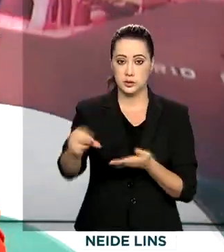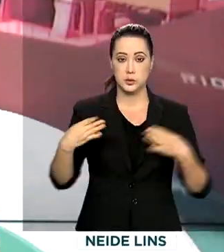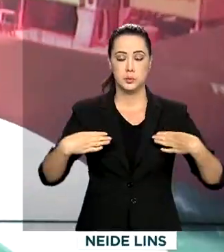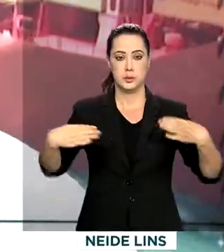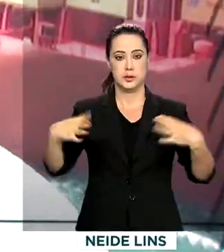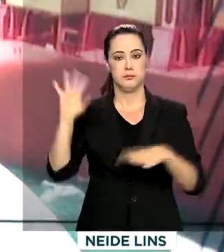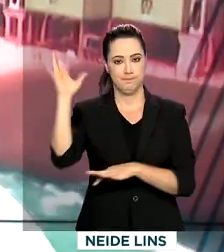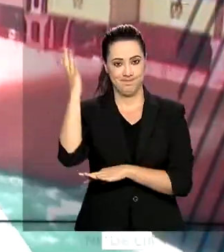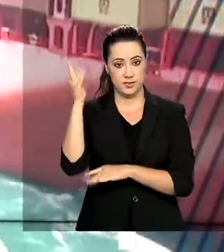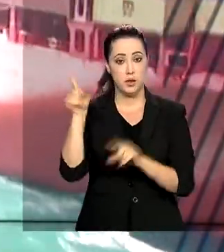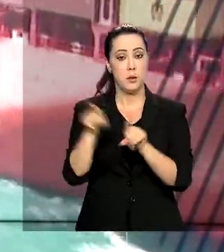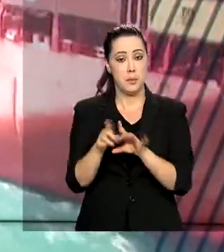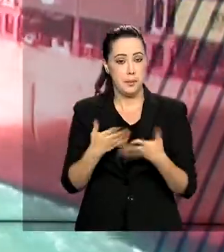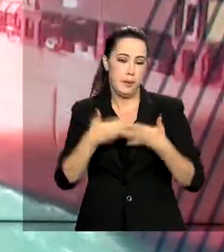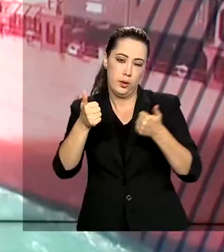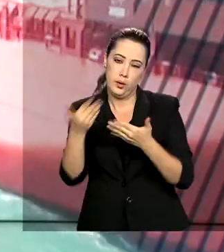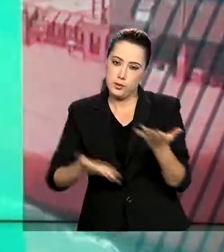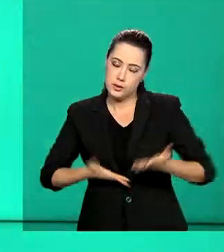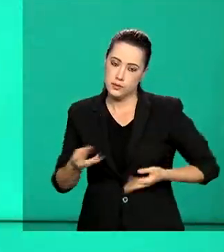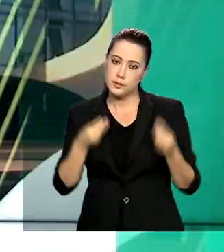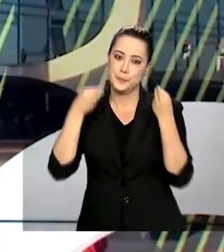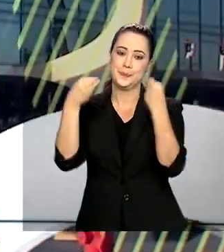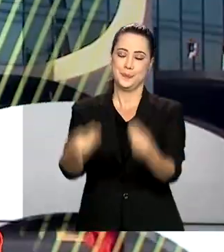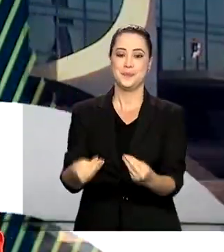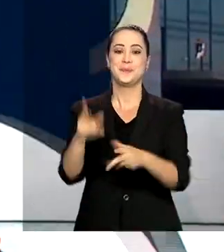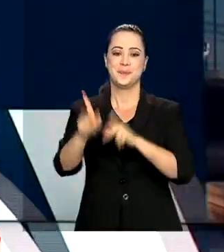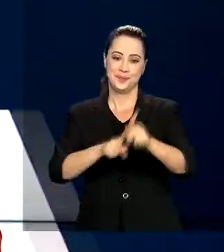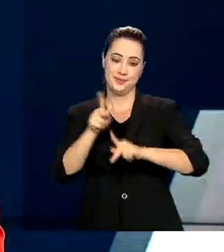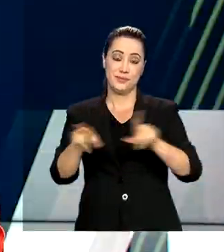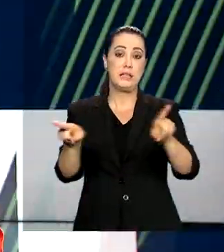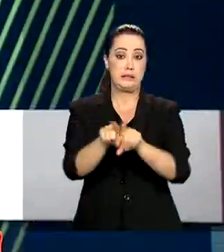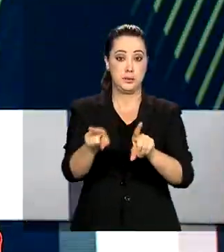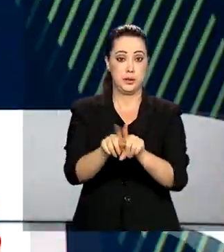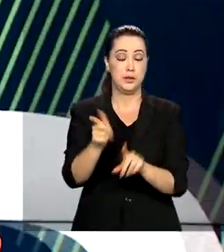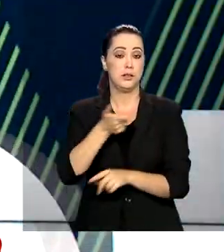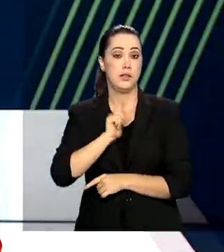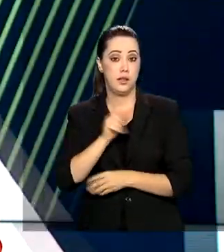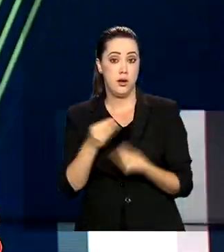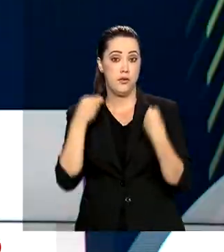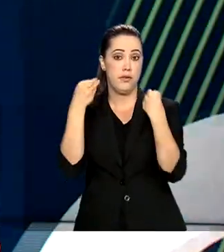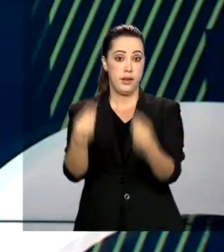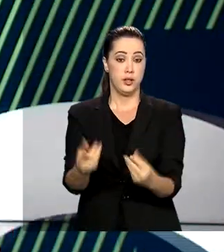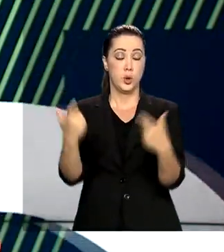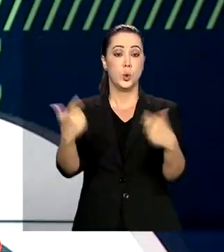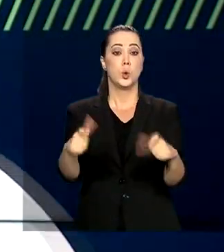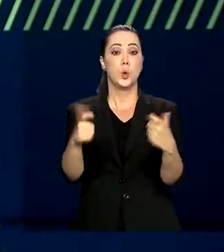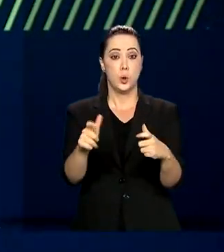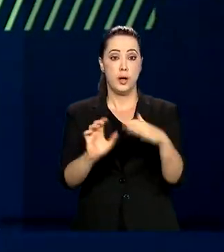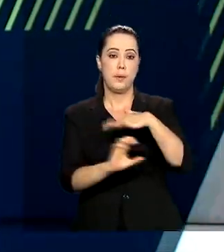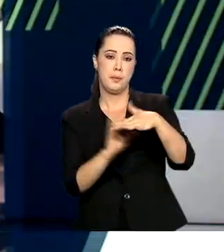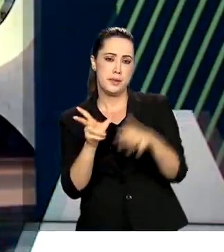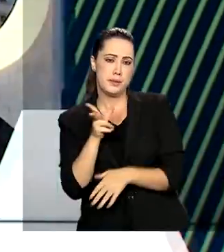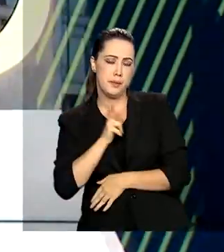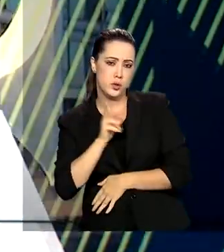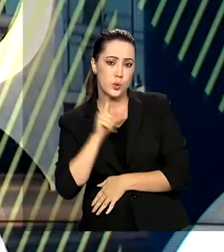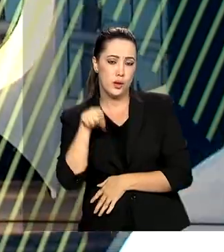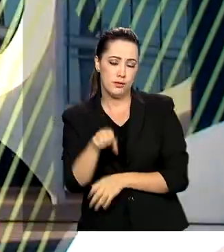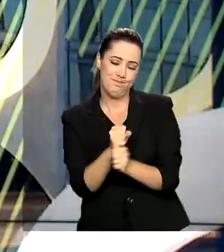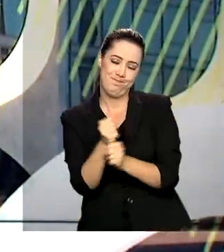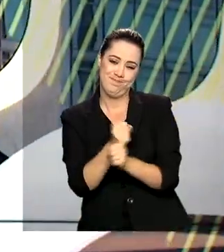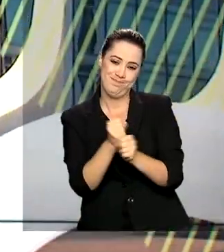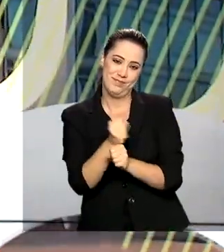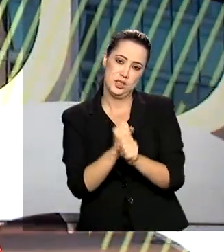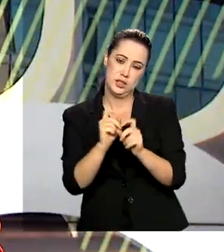para melhorar os serviços oferecidos à população. Também está prevista a concessão da unidade à iniciativa privada